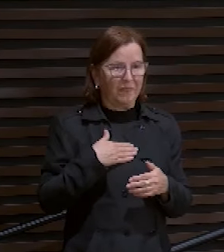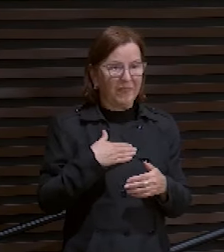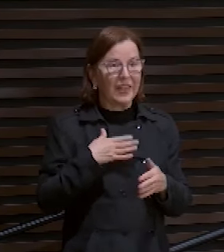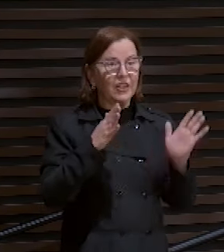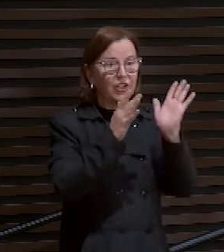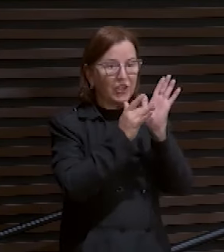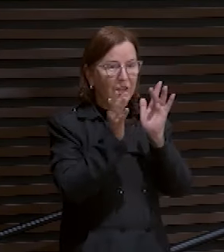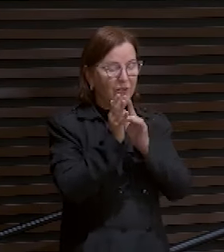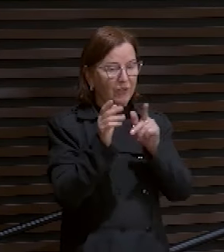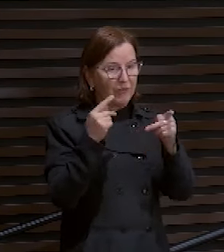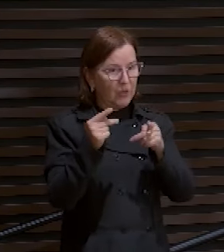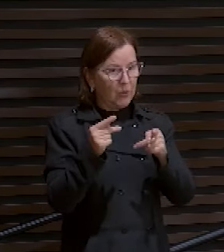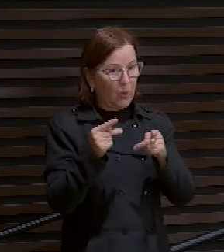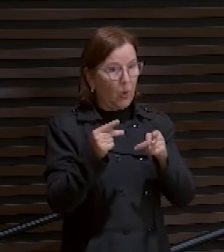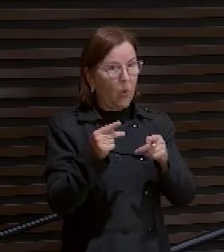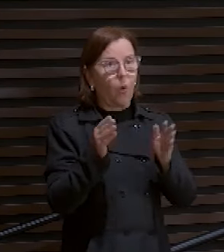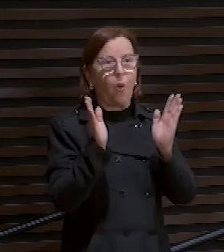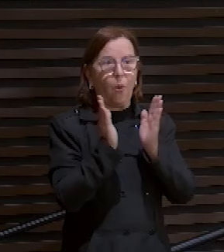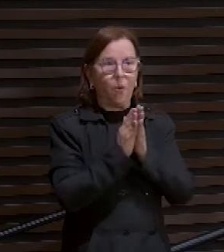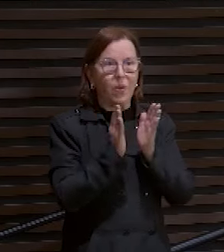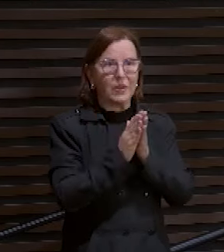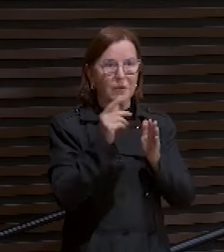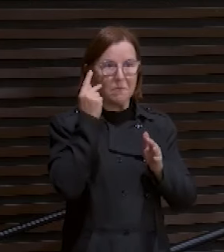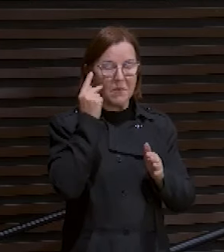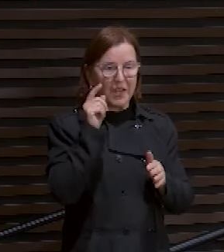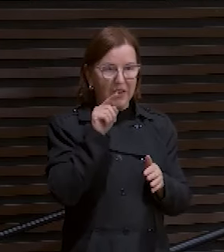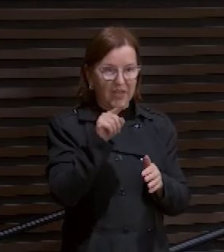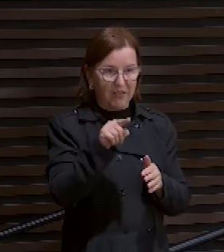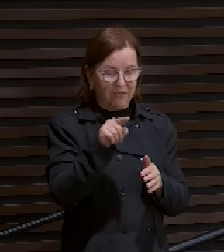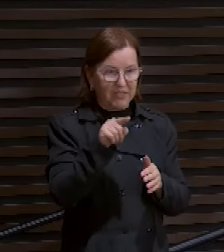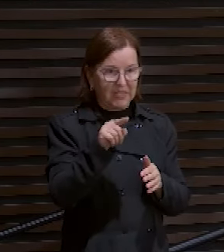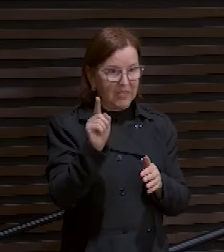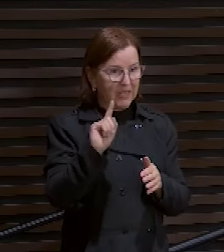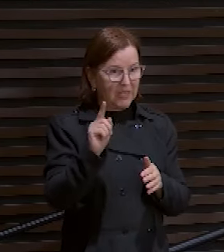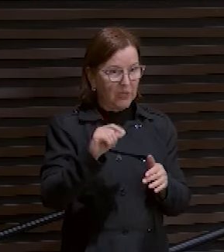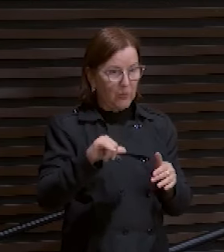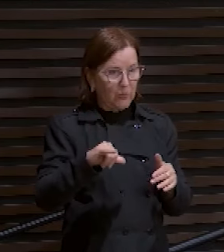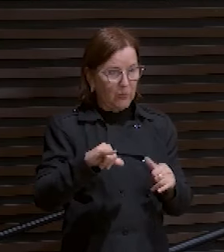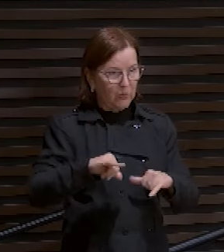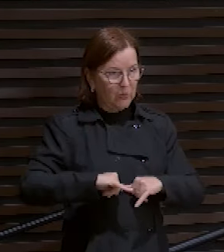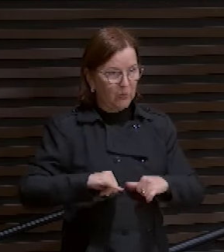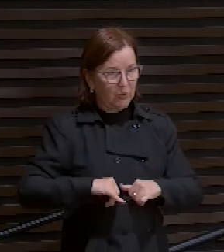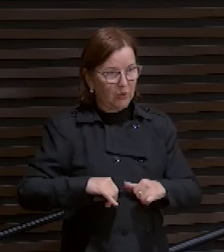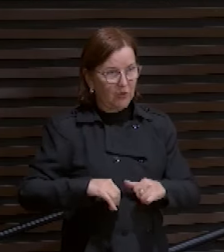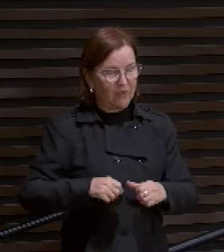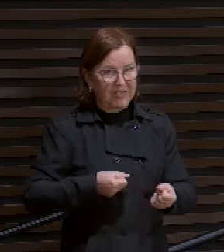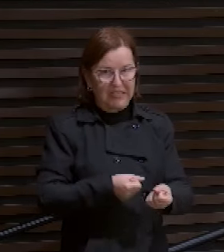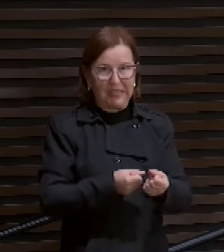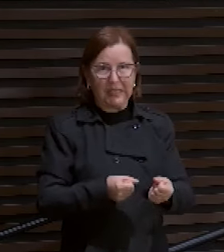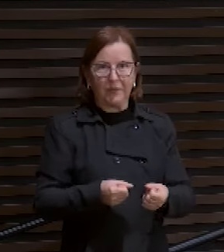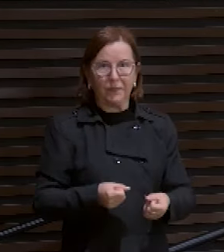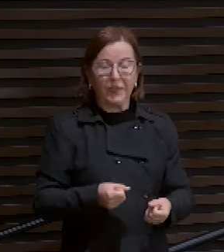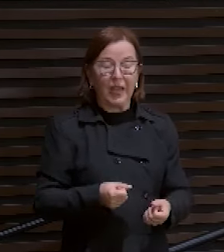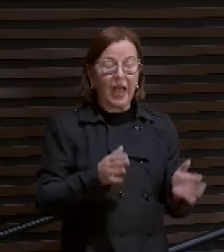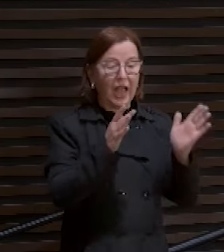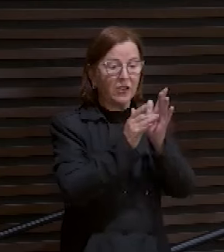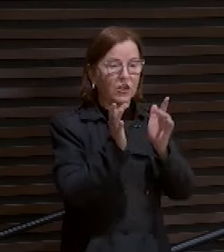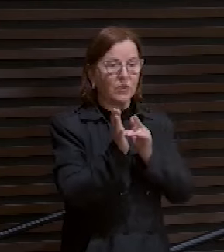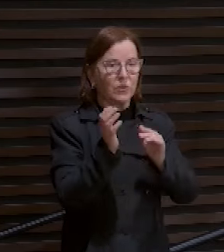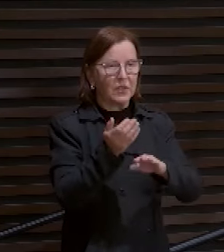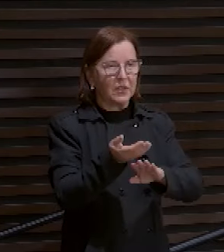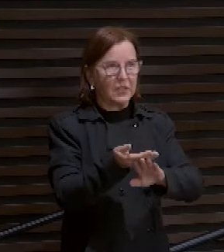ore para que você não entre em tentação. Ele, por sua vez, afastou um tiro de pedra. Quanto que é um tiro de pedra?